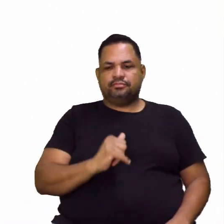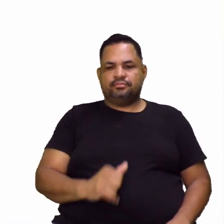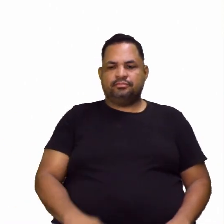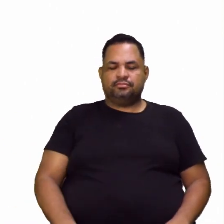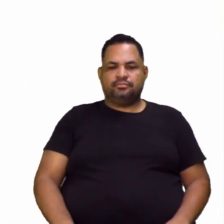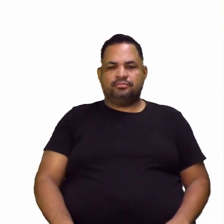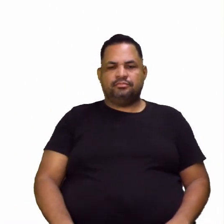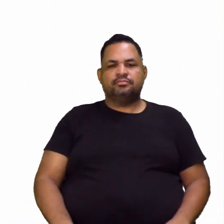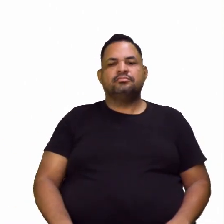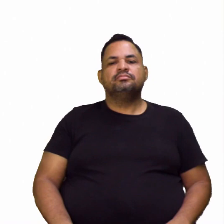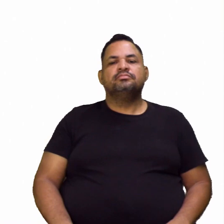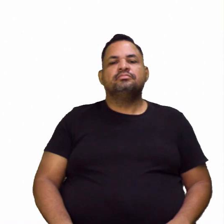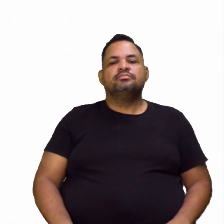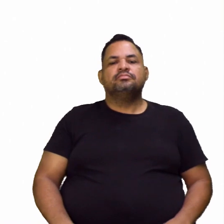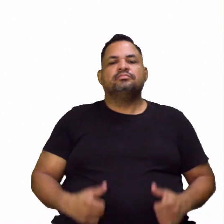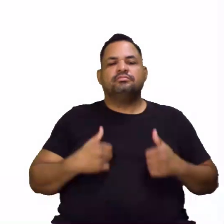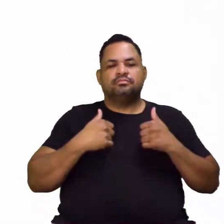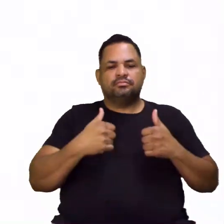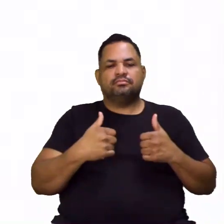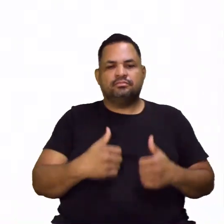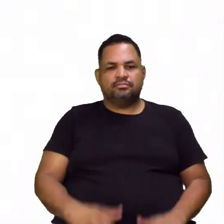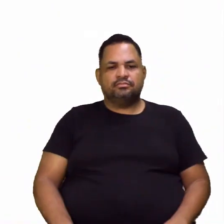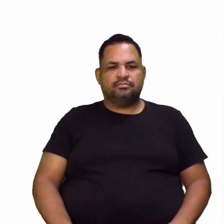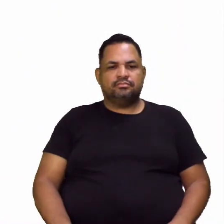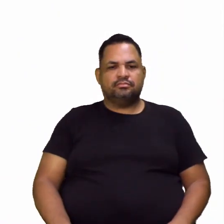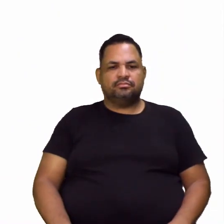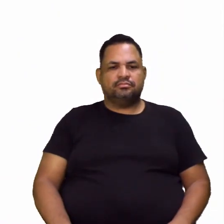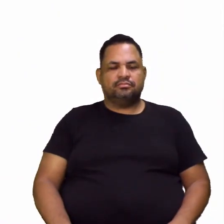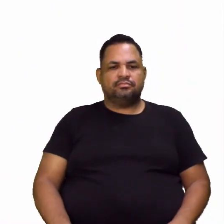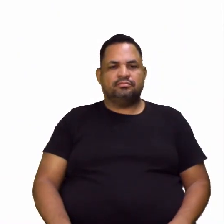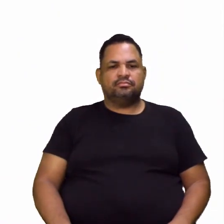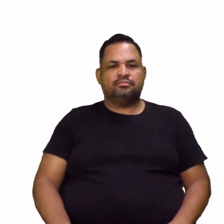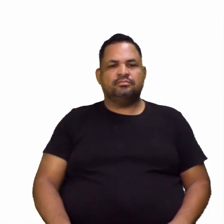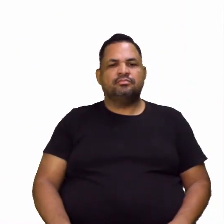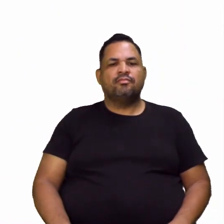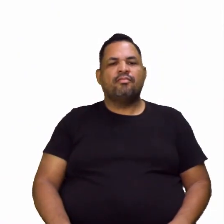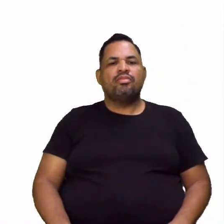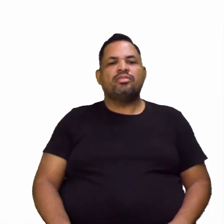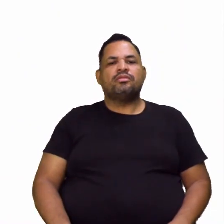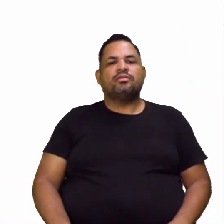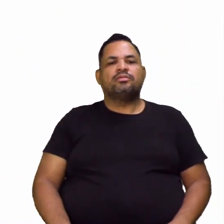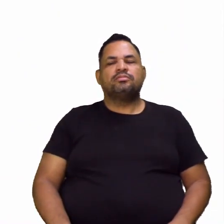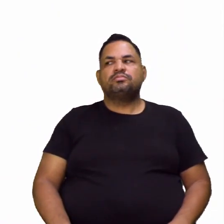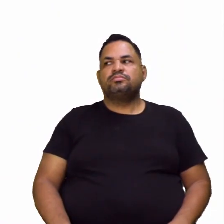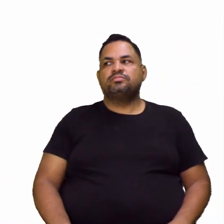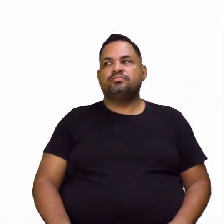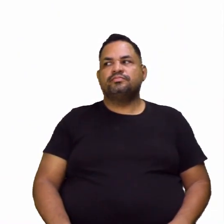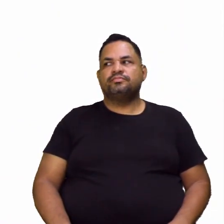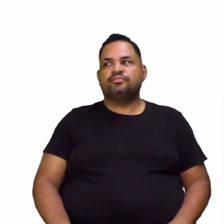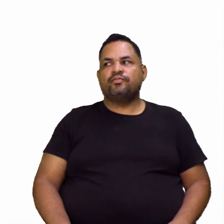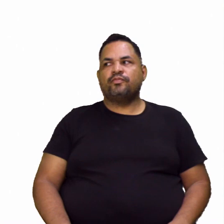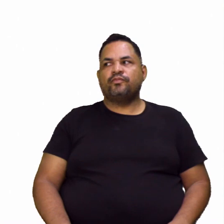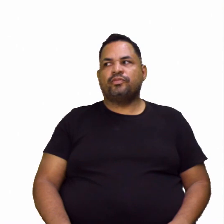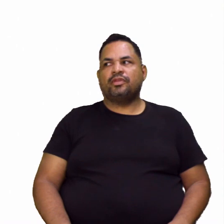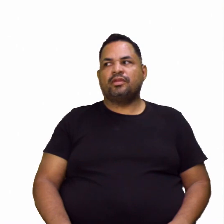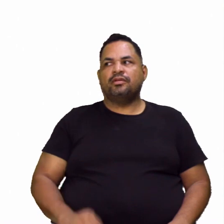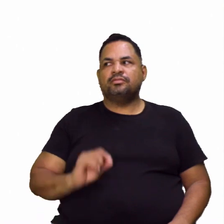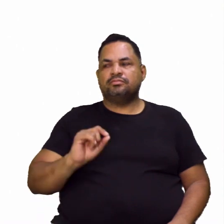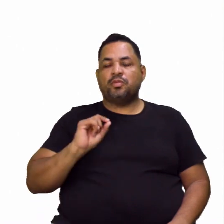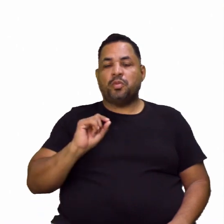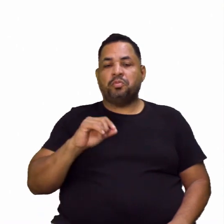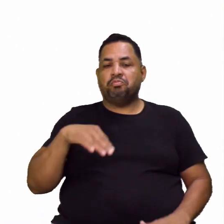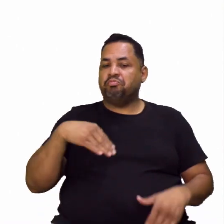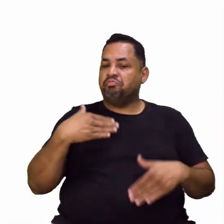Ok, vamos lá então para o nosso texto. Olha só, que texto é esse,